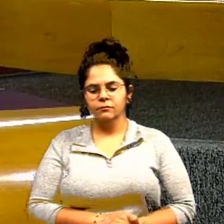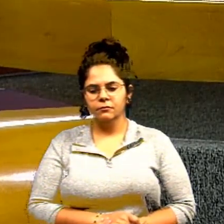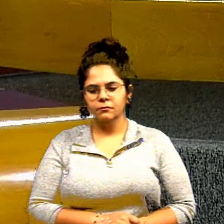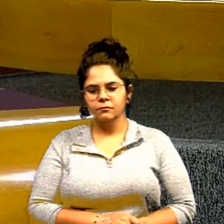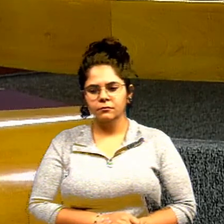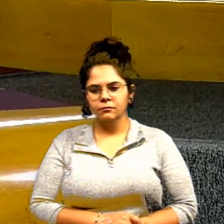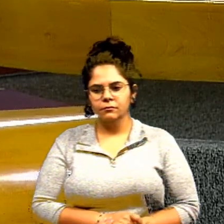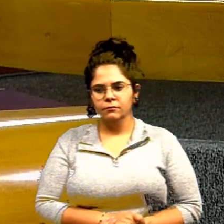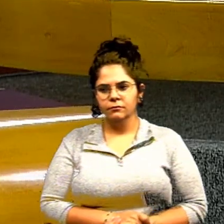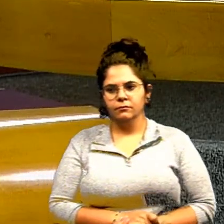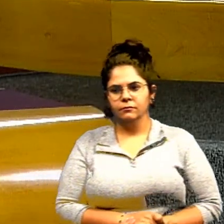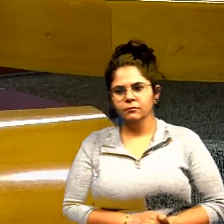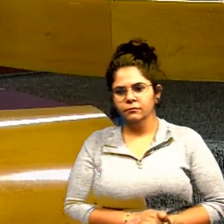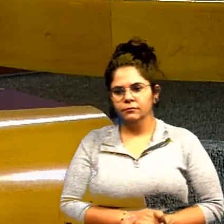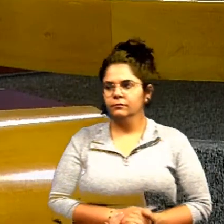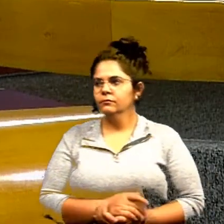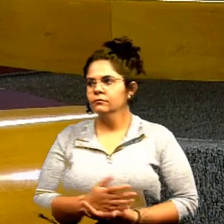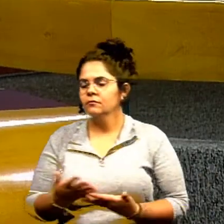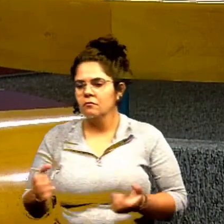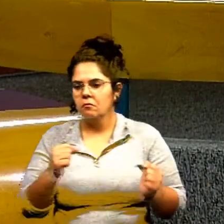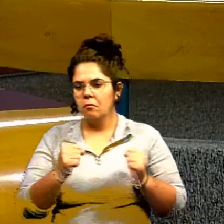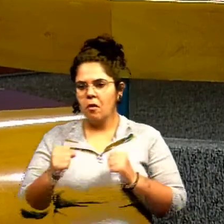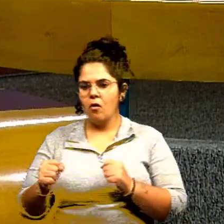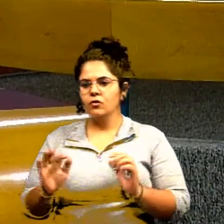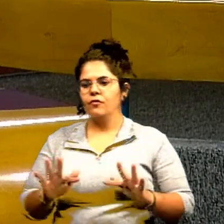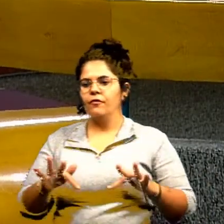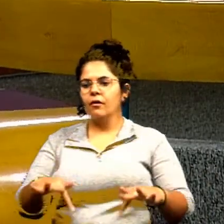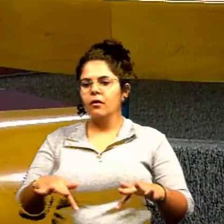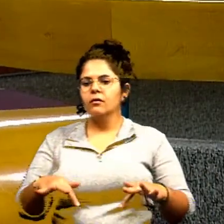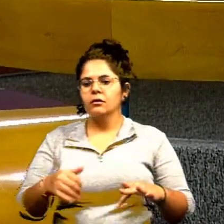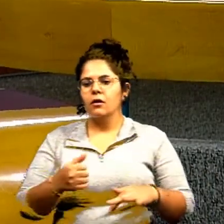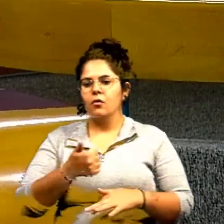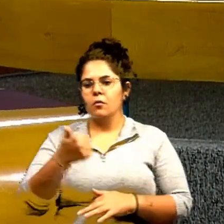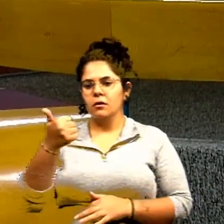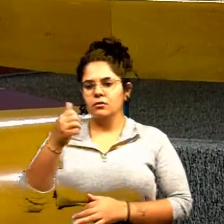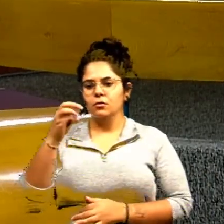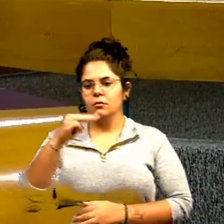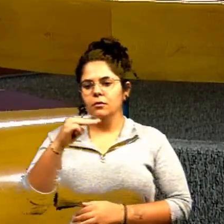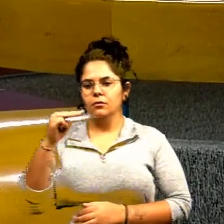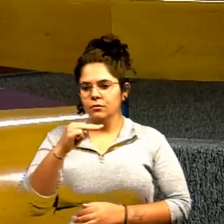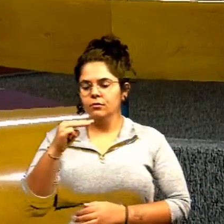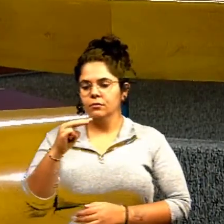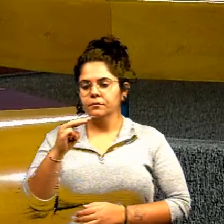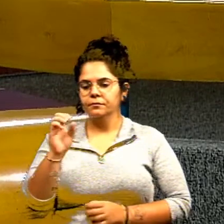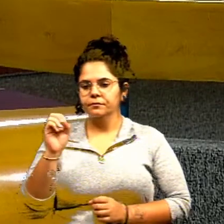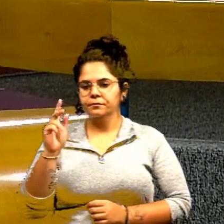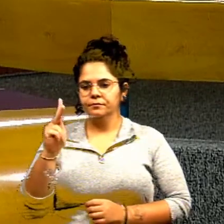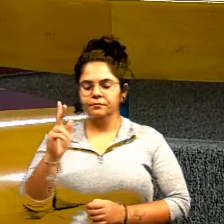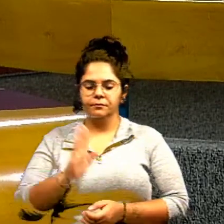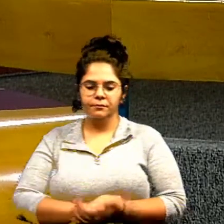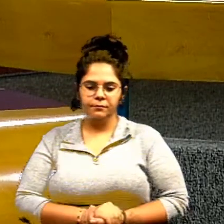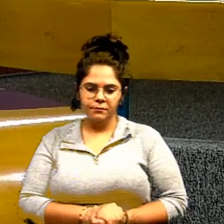gente sabe disso vossa excelência pode concluir da sua mesa com mais um minuto para vossa excelência